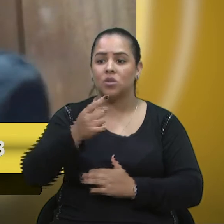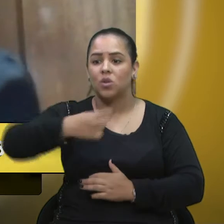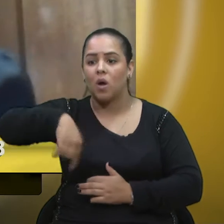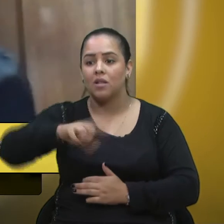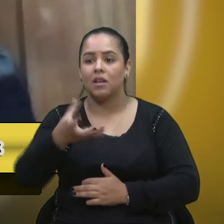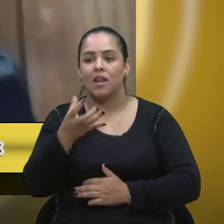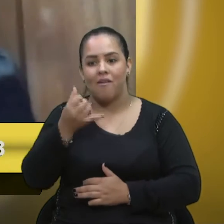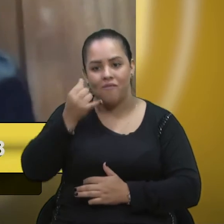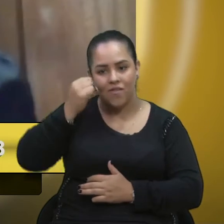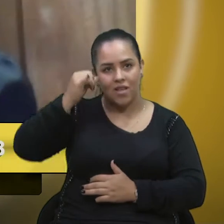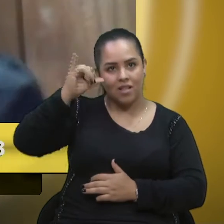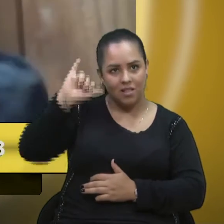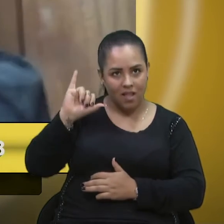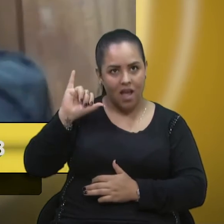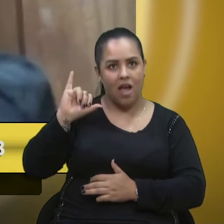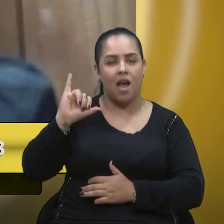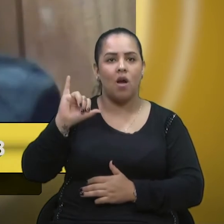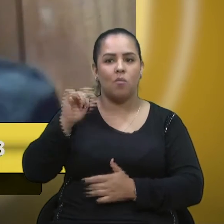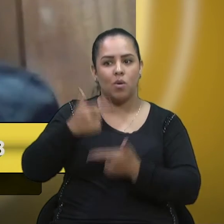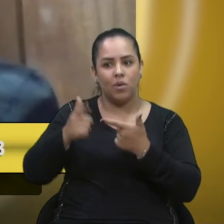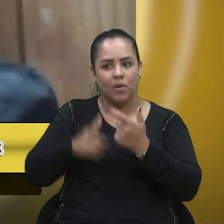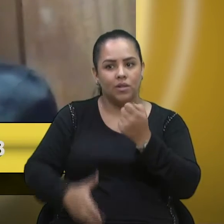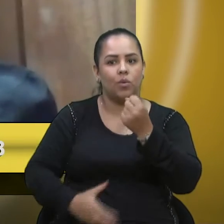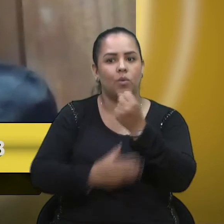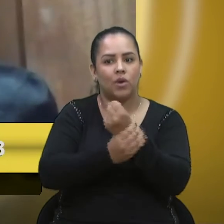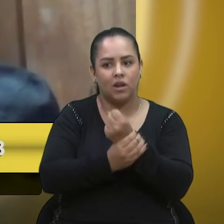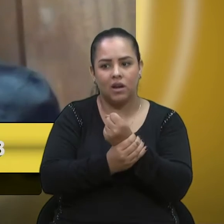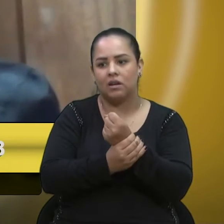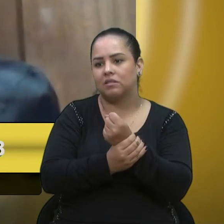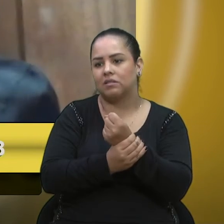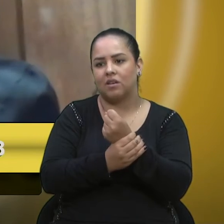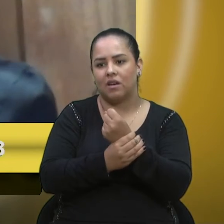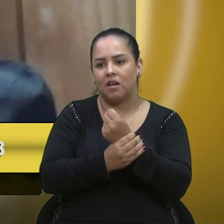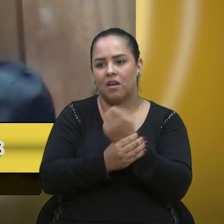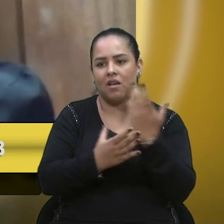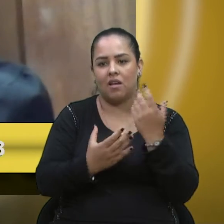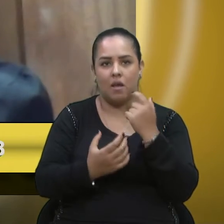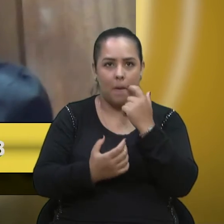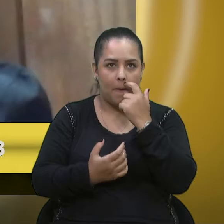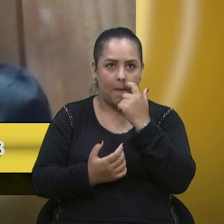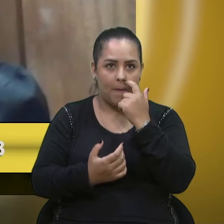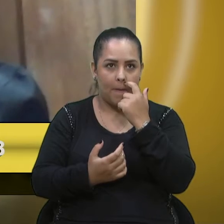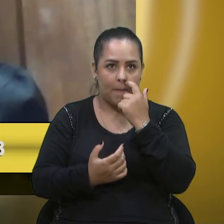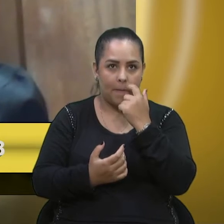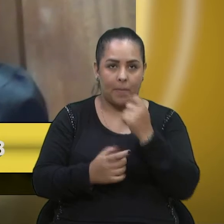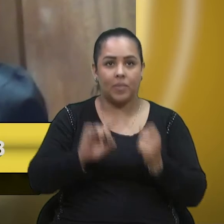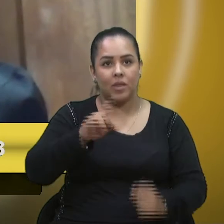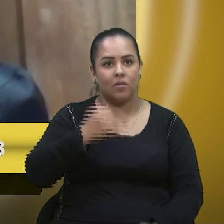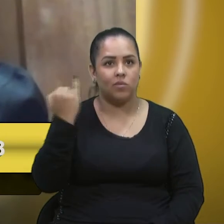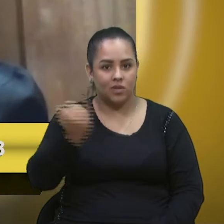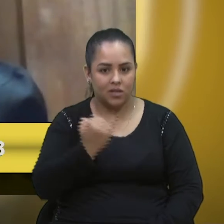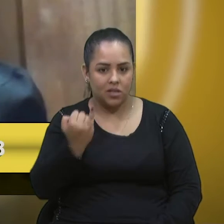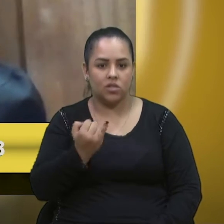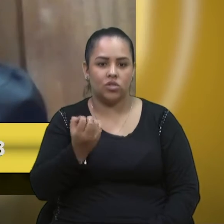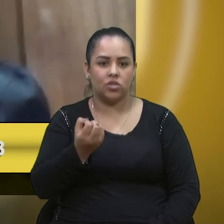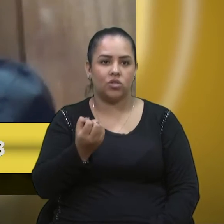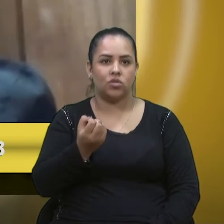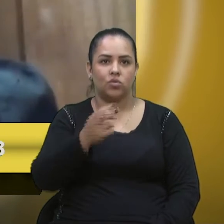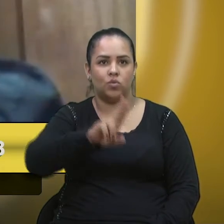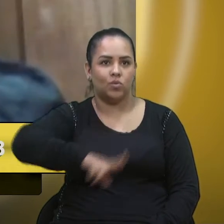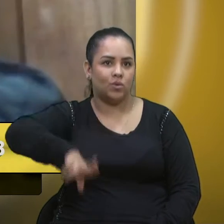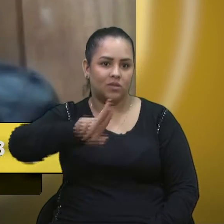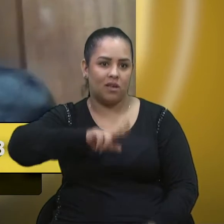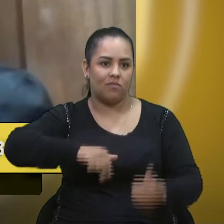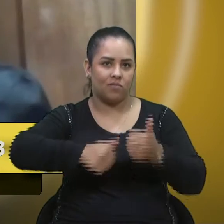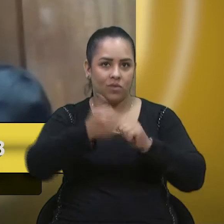feito na área do esporte e também na cultura, mas aqui o debate é voltado para o esporte em virtude dessa criação. E